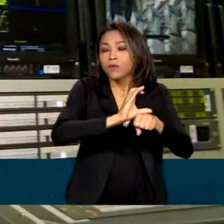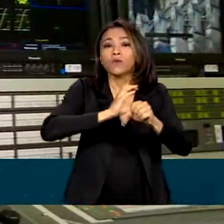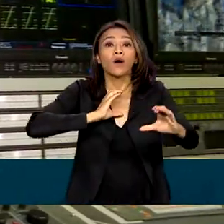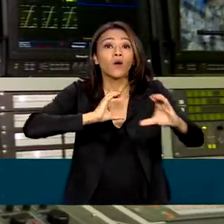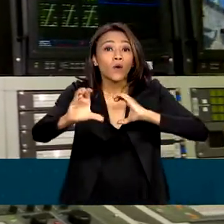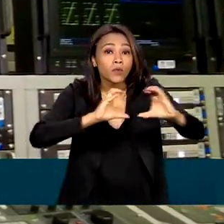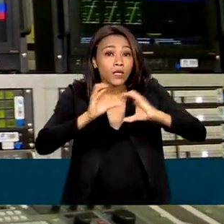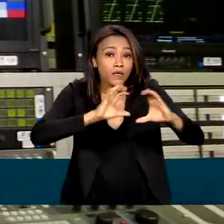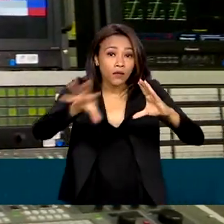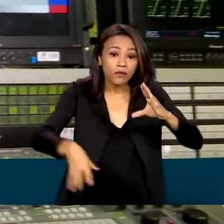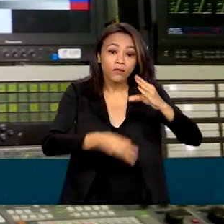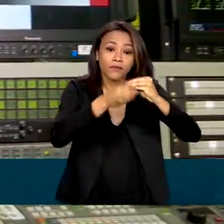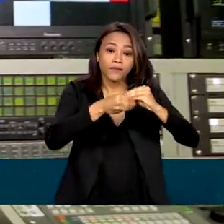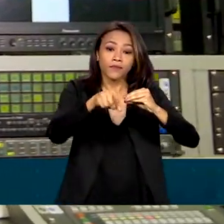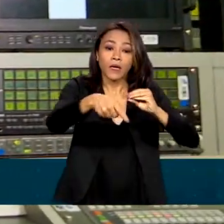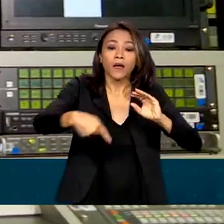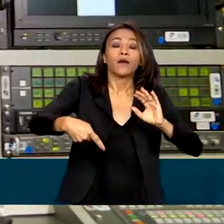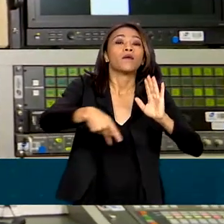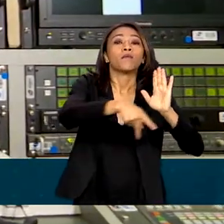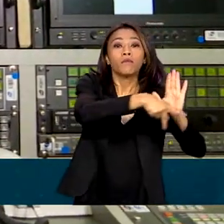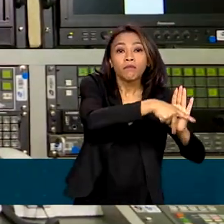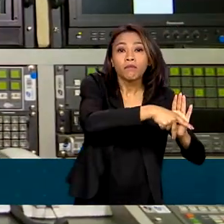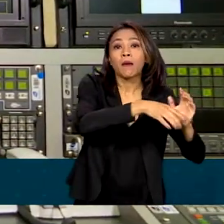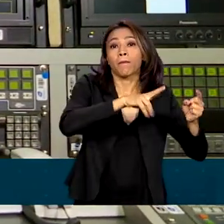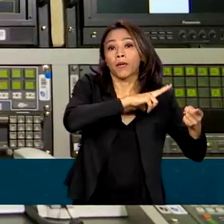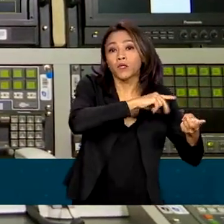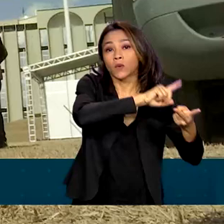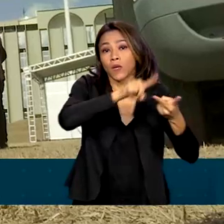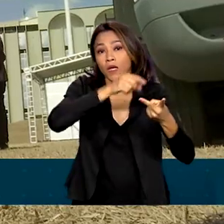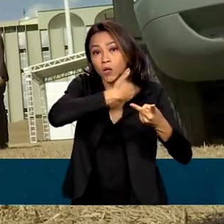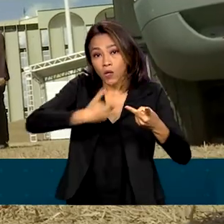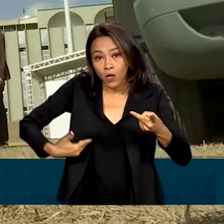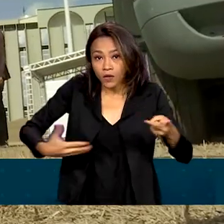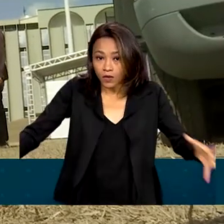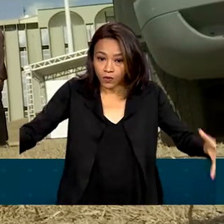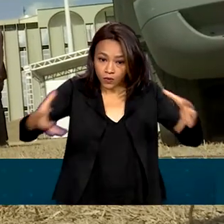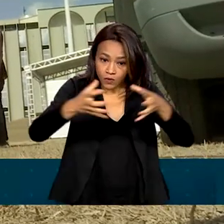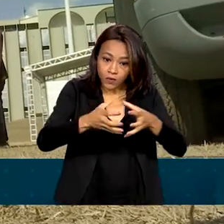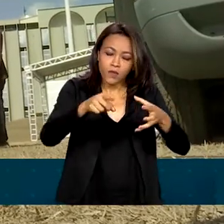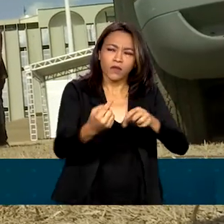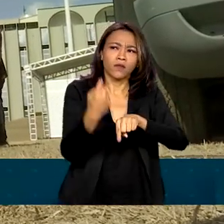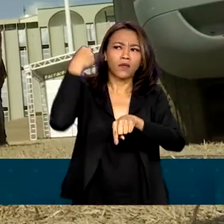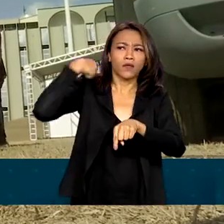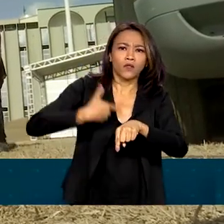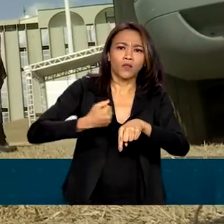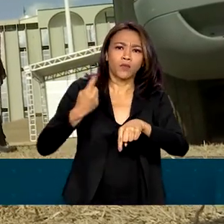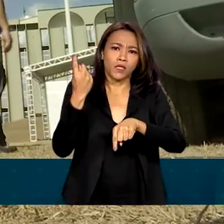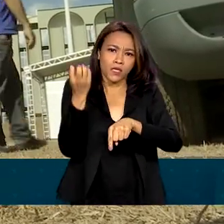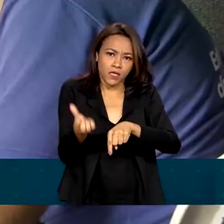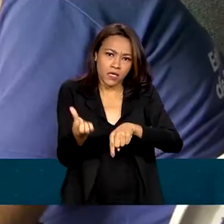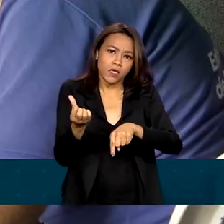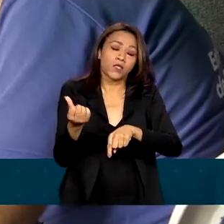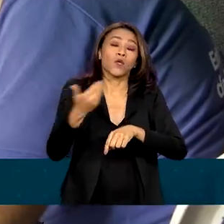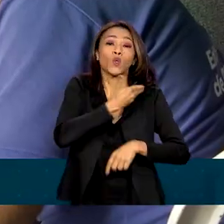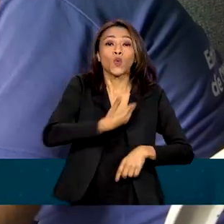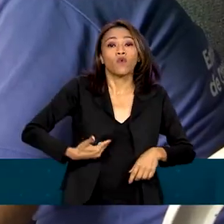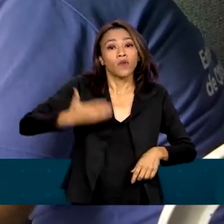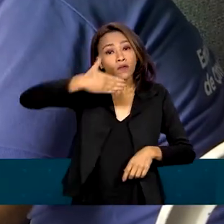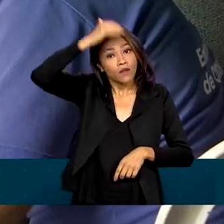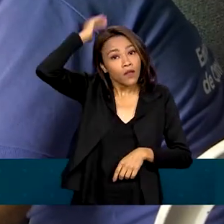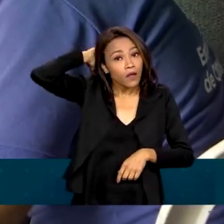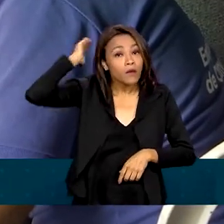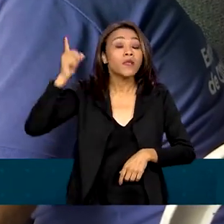complementar com mídias privadas, públicas e estatais. Desde 2016, no governo Temer, sofreu